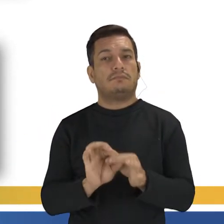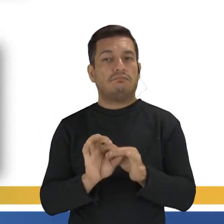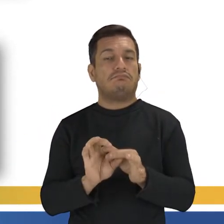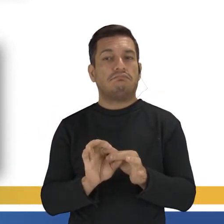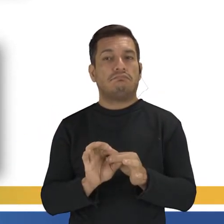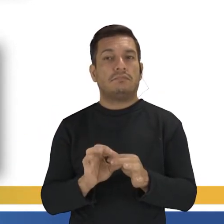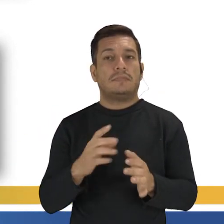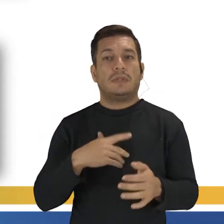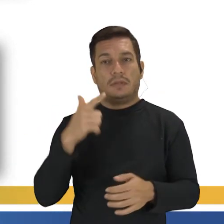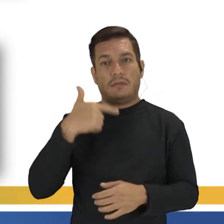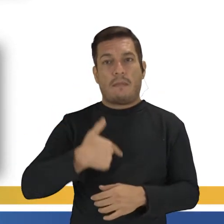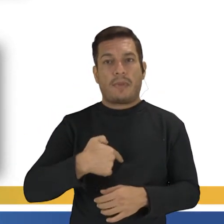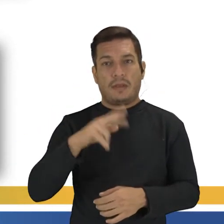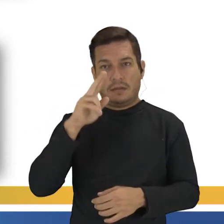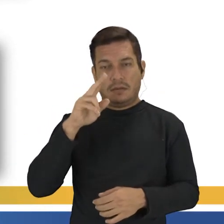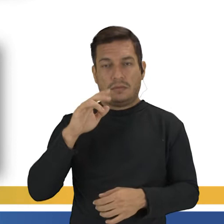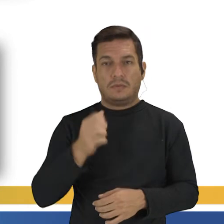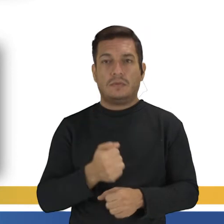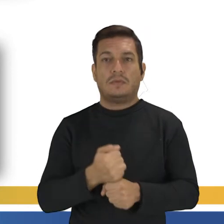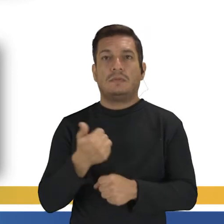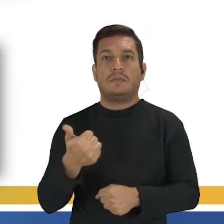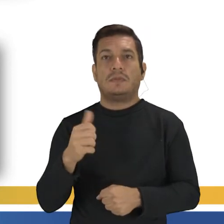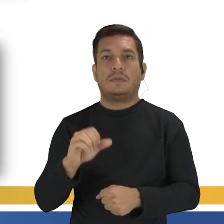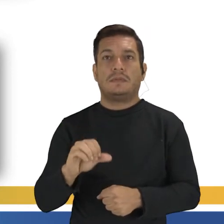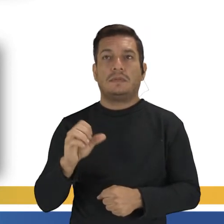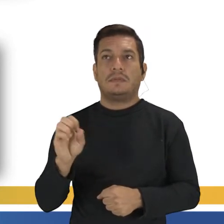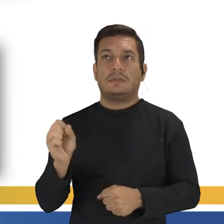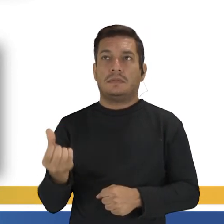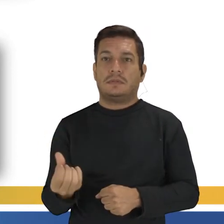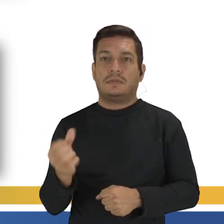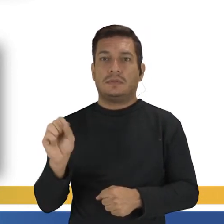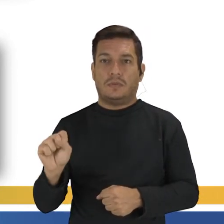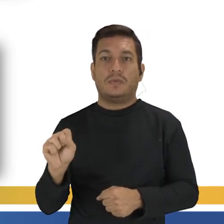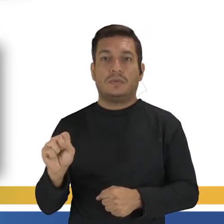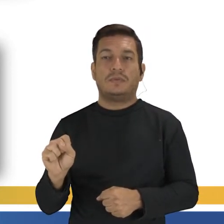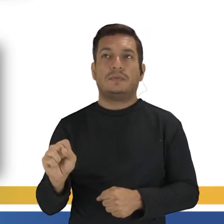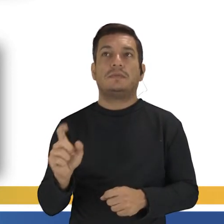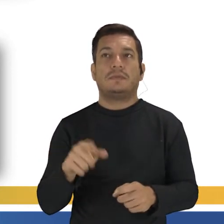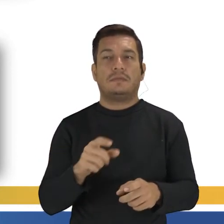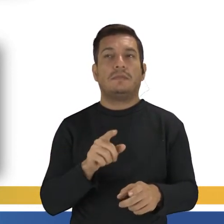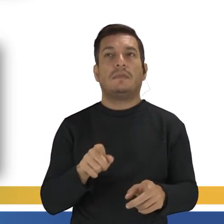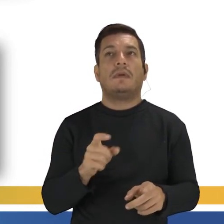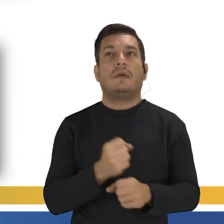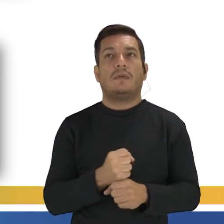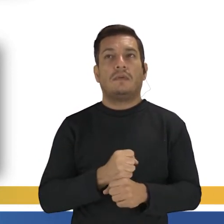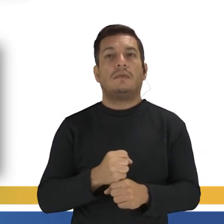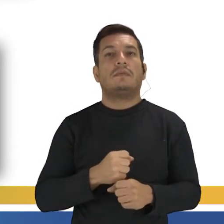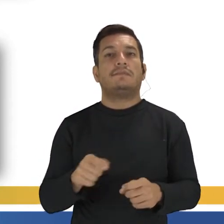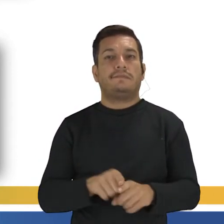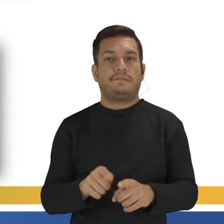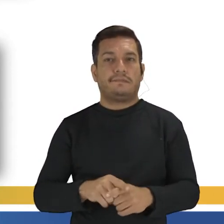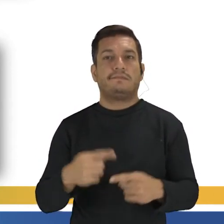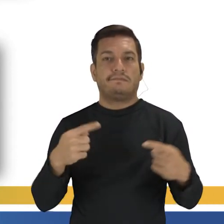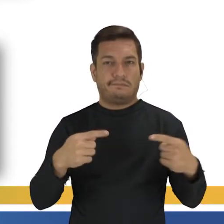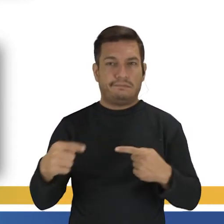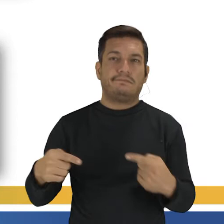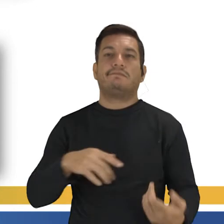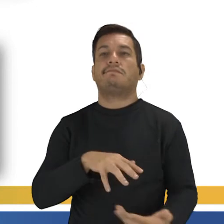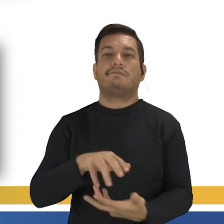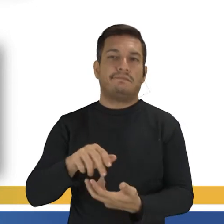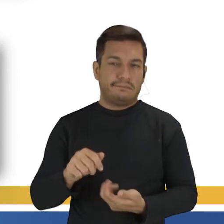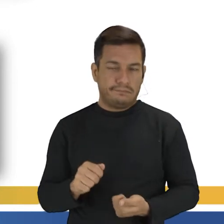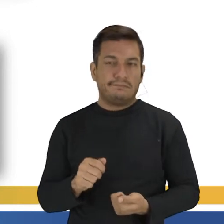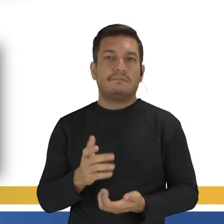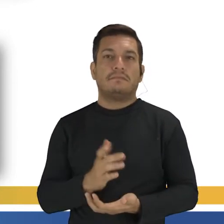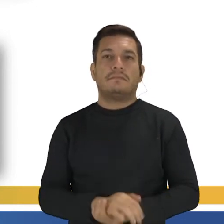E aí, ele é assassinado em 1968. O ano de 68 também é um ano bem polêmico, mundialmente falando, né?